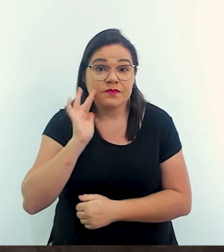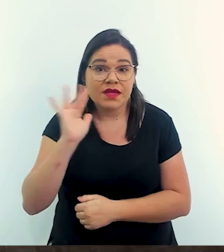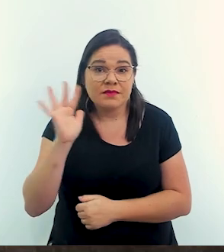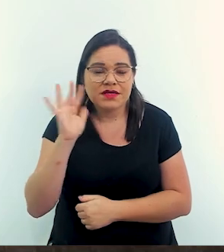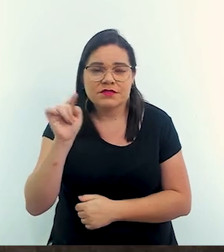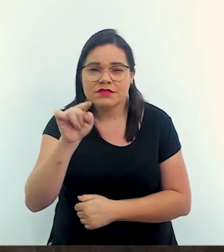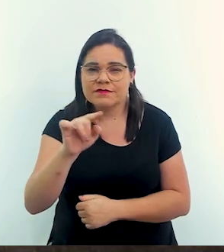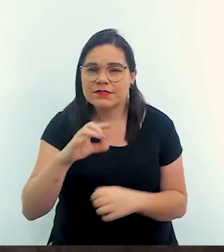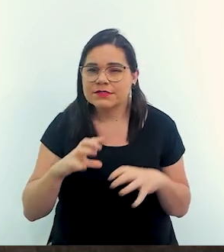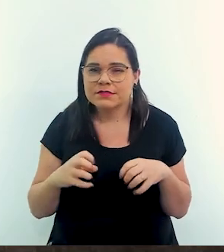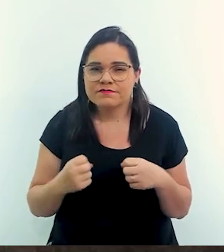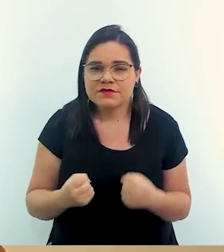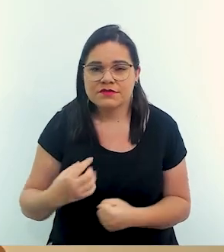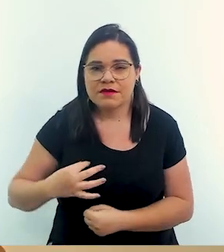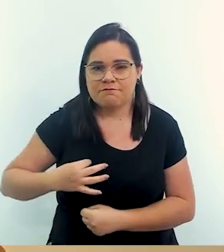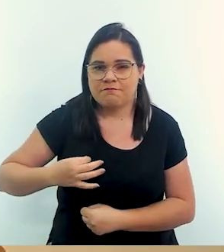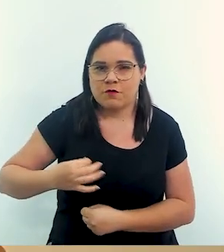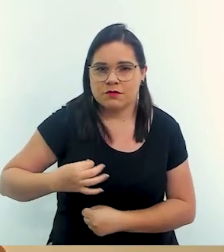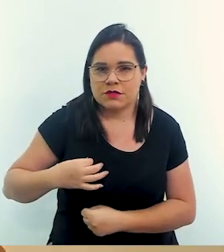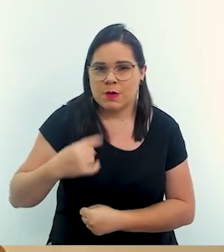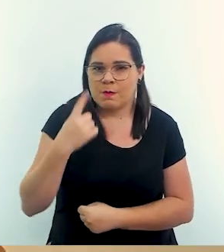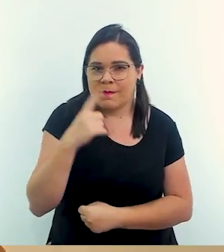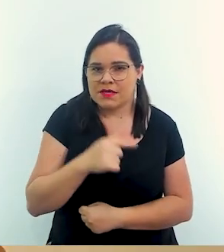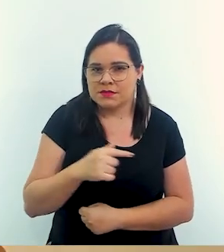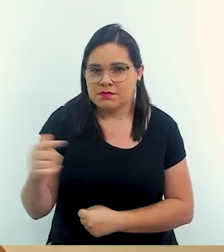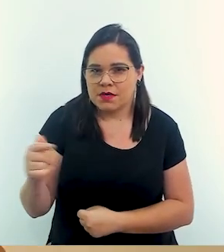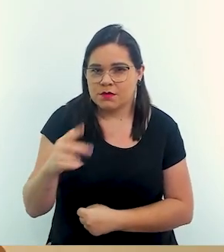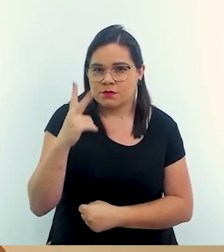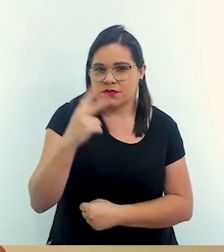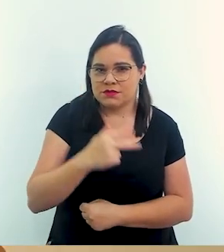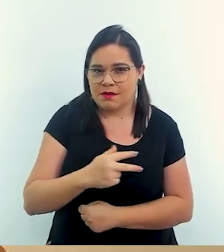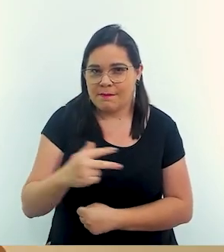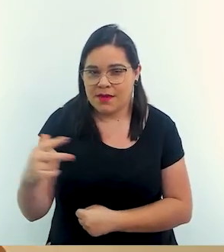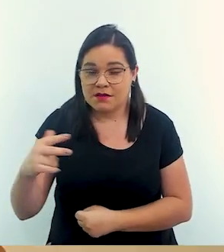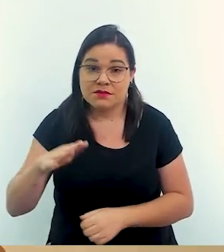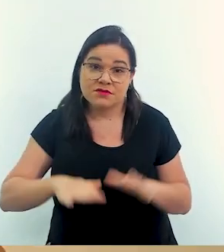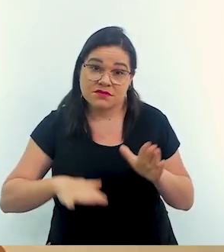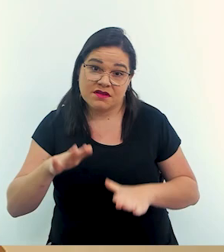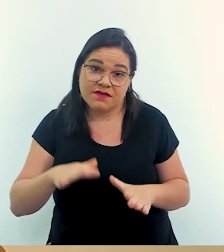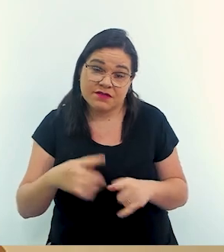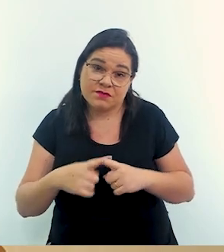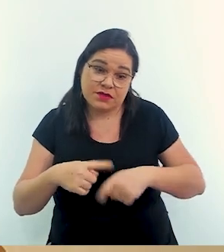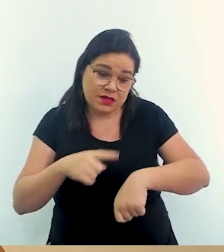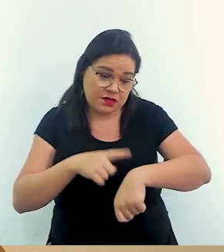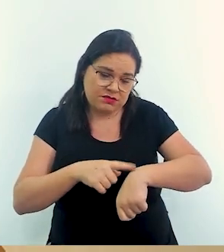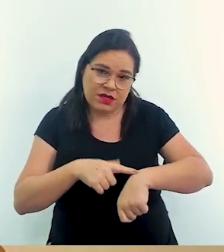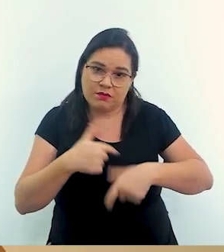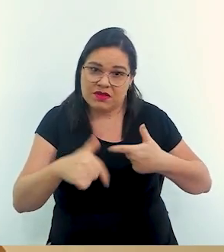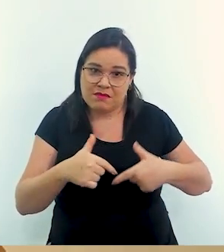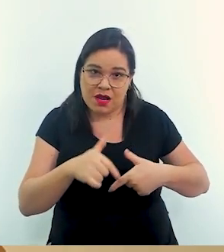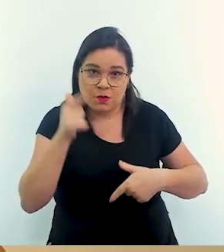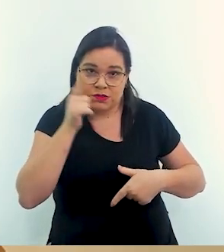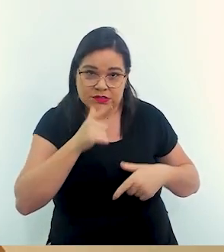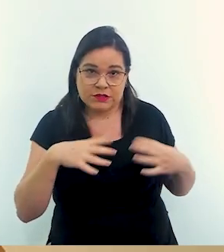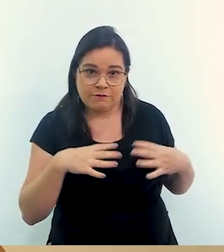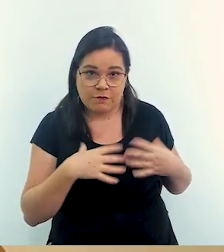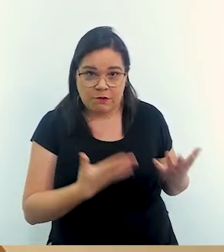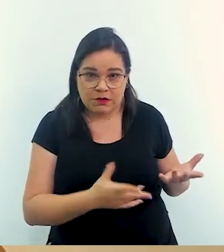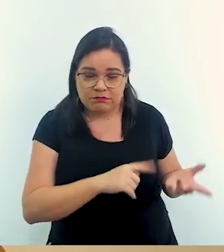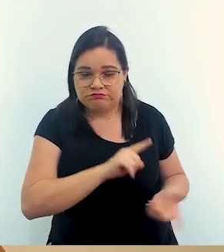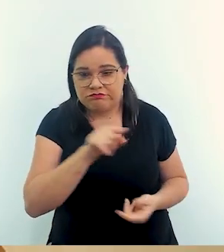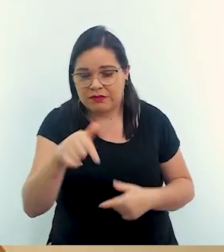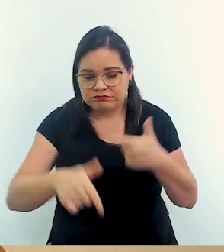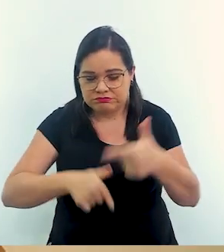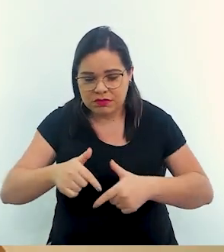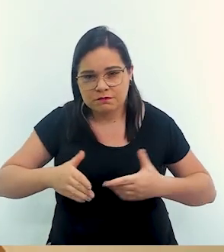imagina você se dedicar como voluntária durante uma semana, duas semanas, talvez, que às vezes o que a gente consegue no nosso trabalho, né, está